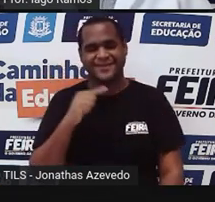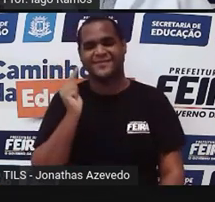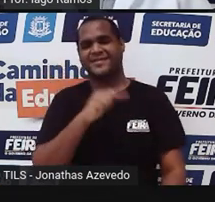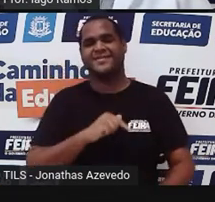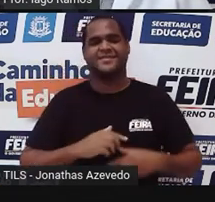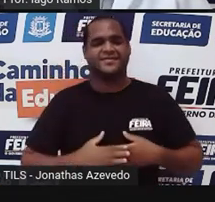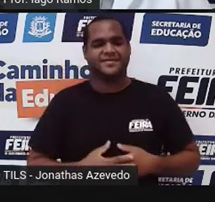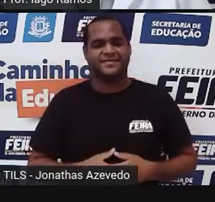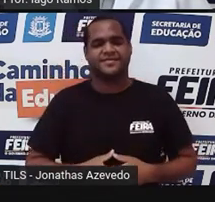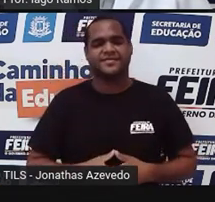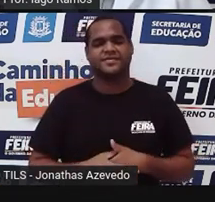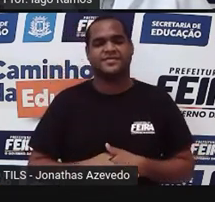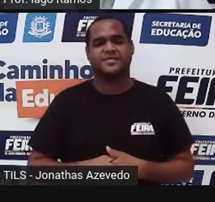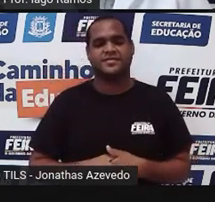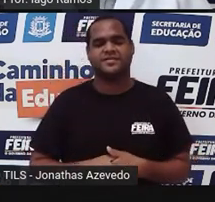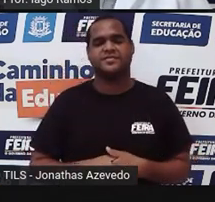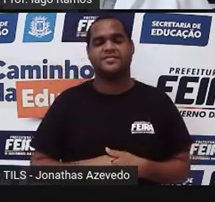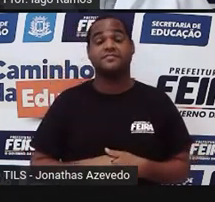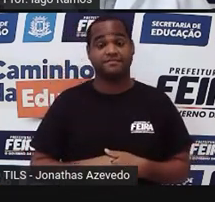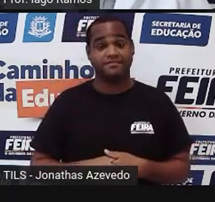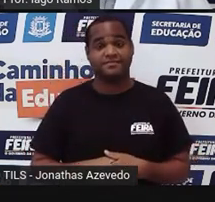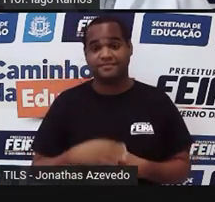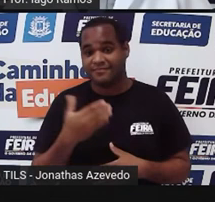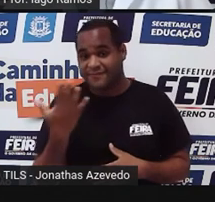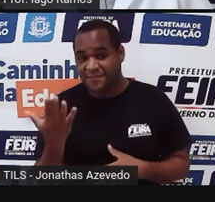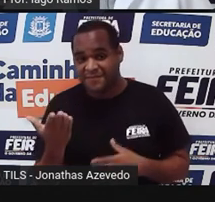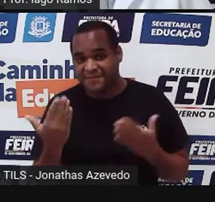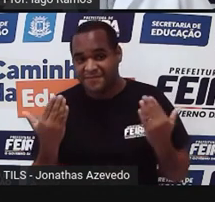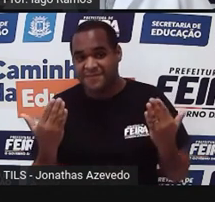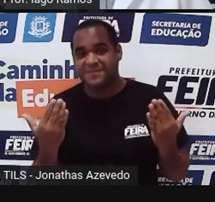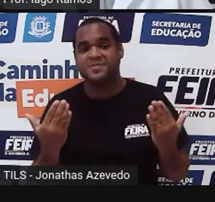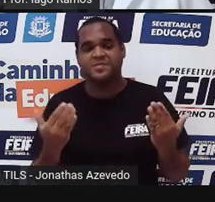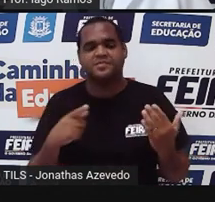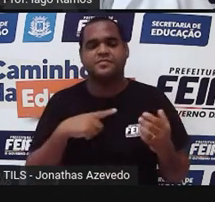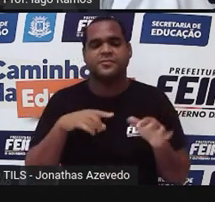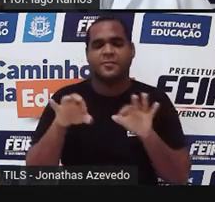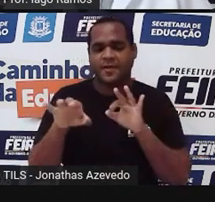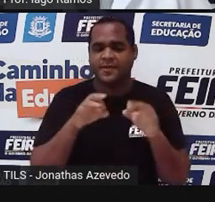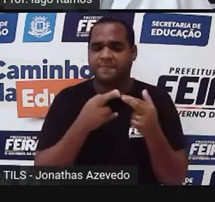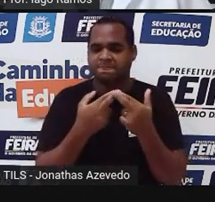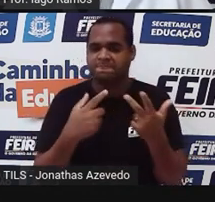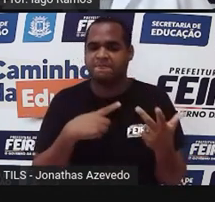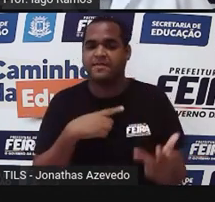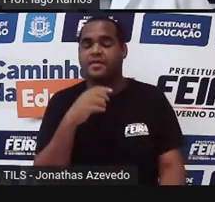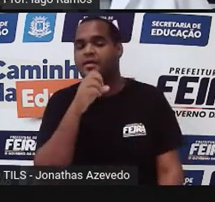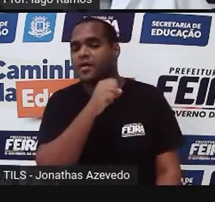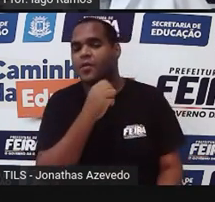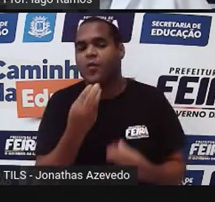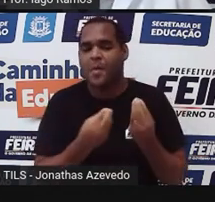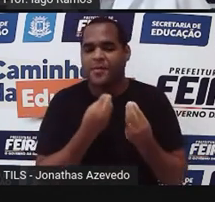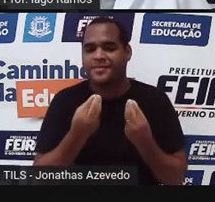Certo? E aí? Bora lá? Como é que calcula a área desse losango?